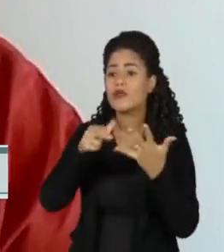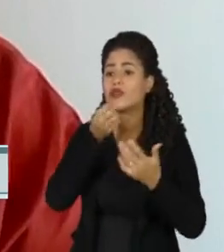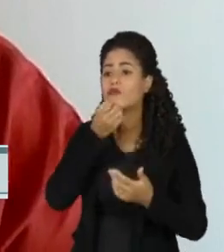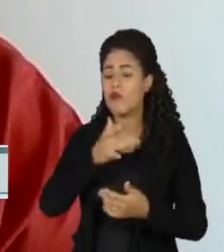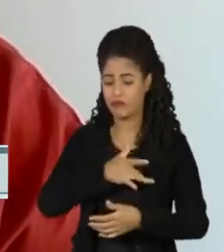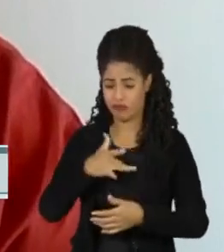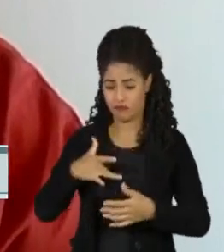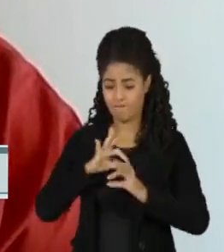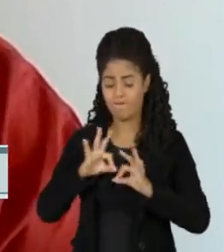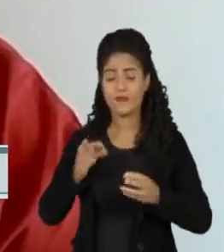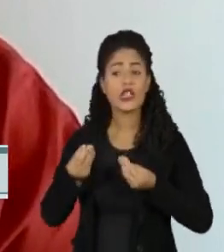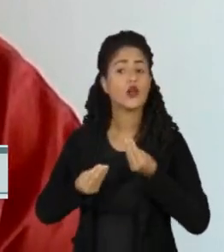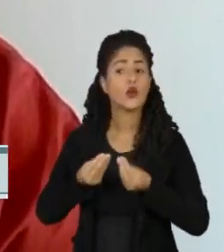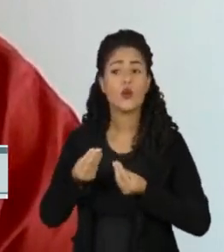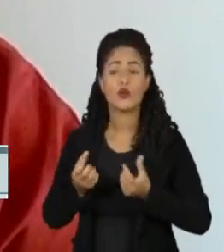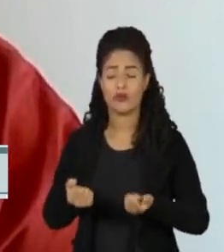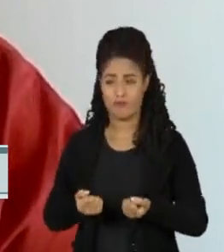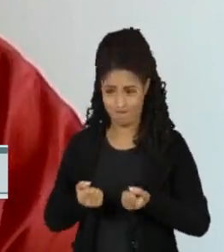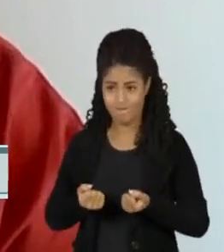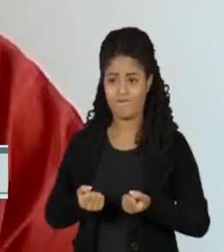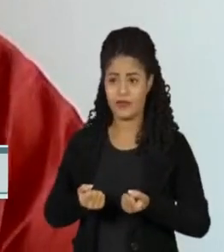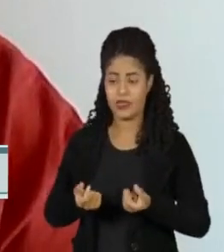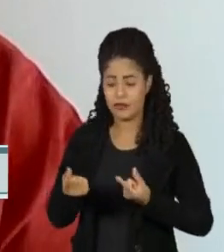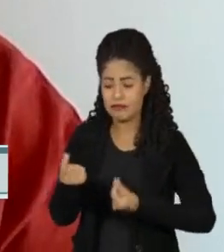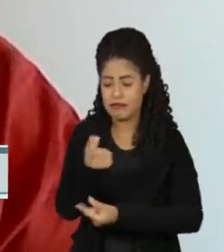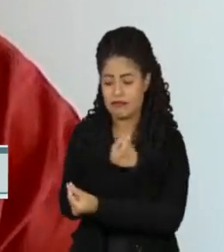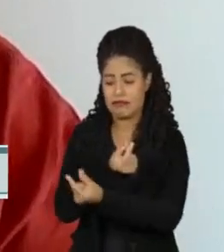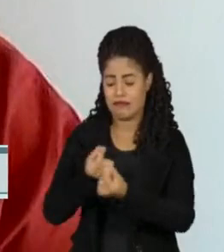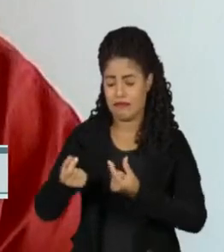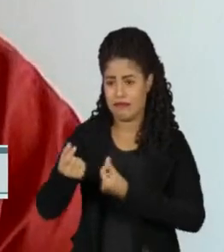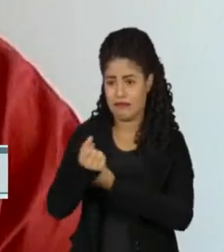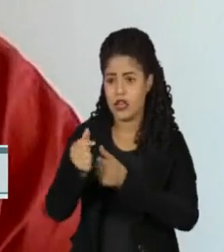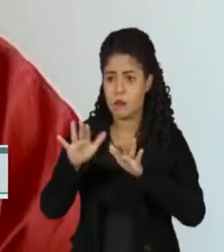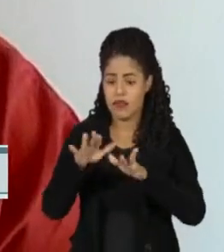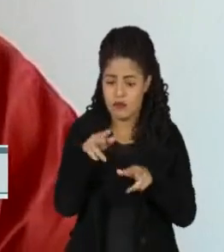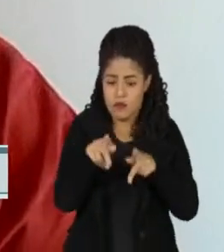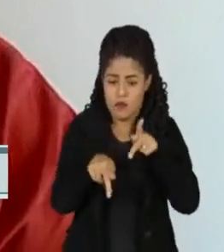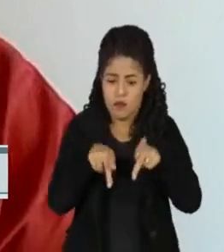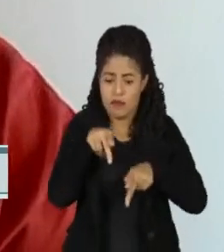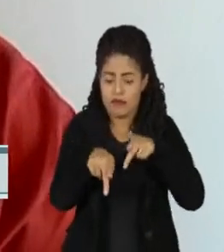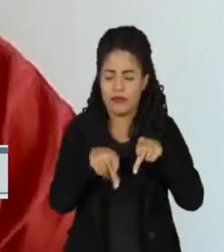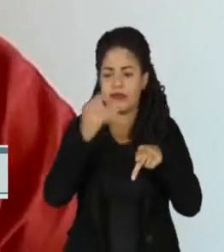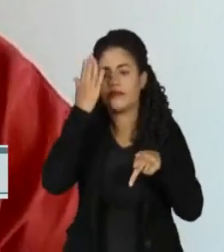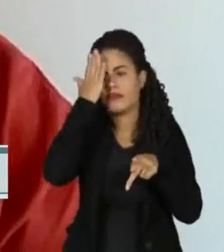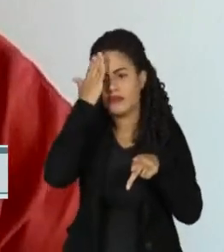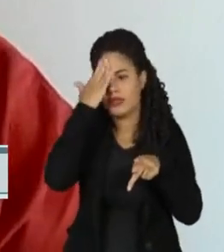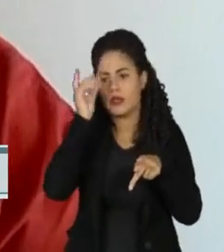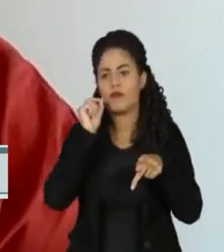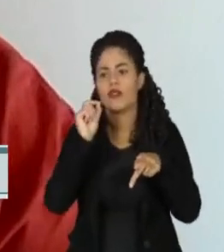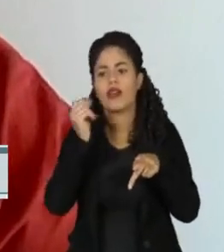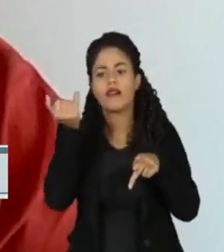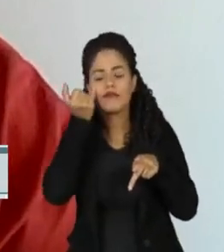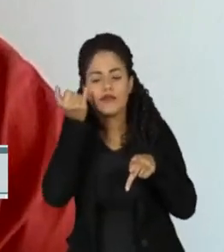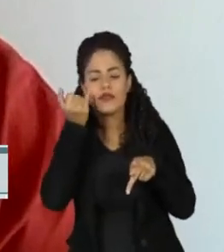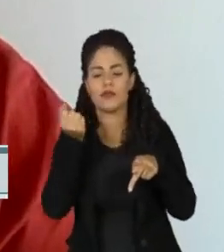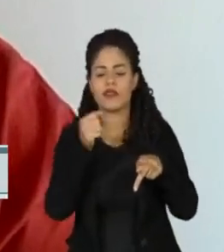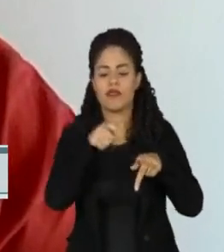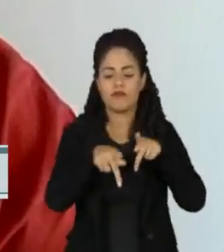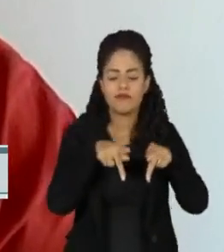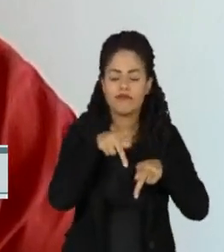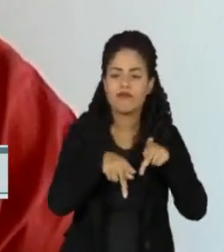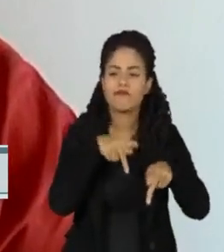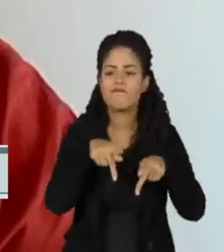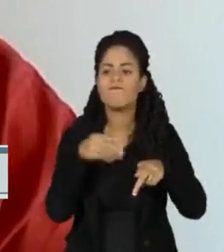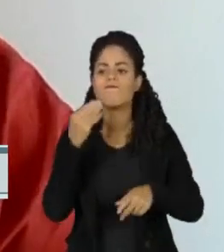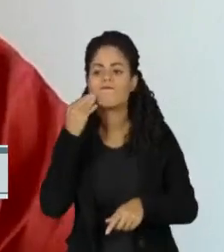caráter político e econômico. Mas a população, claro, ela pode ir em busca, sempre que